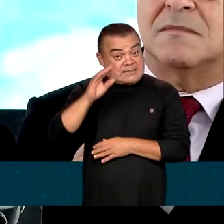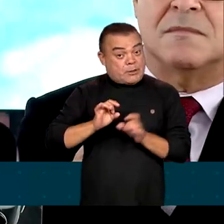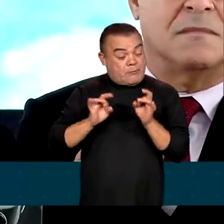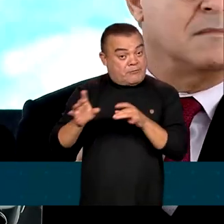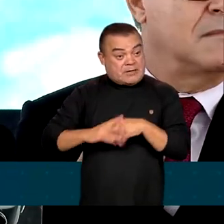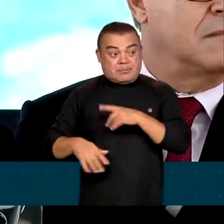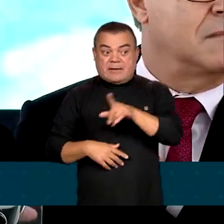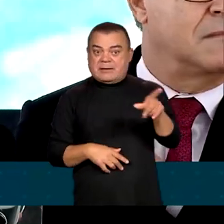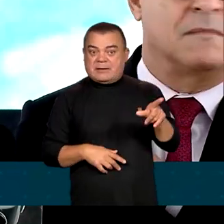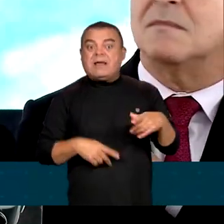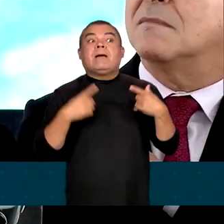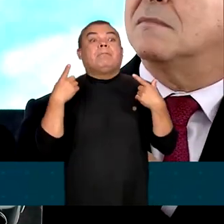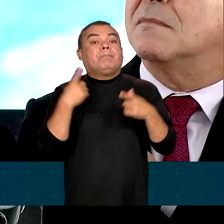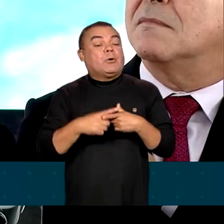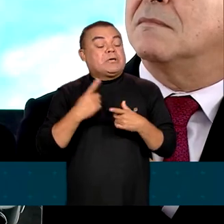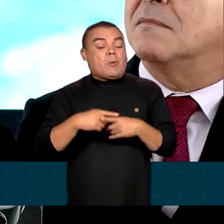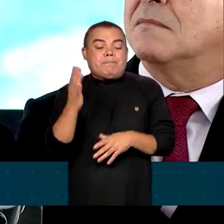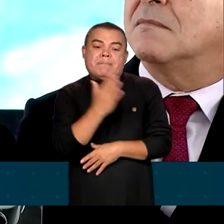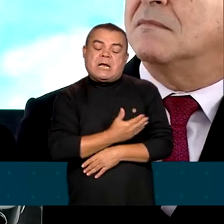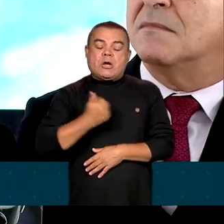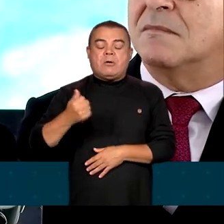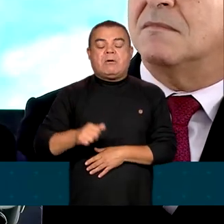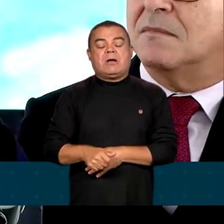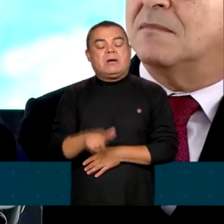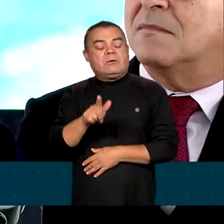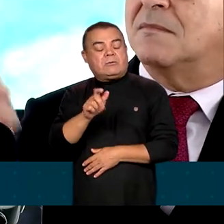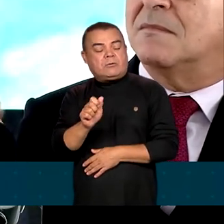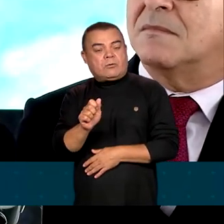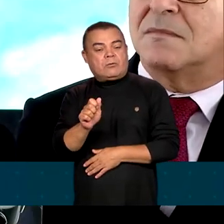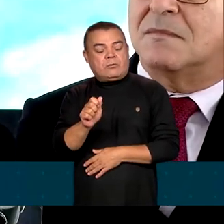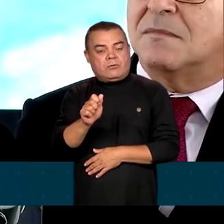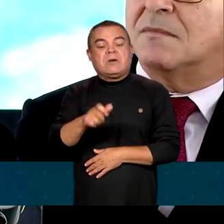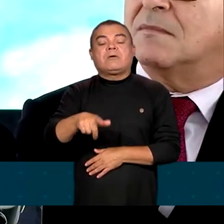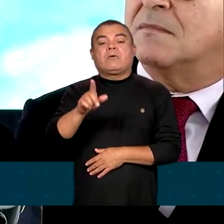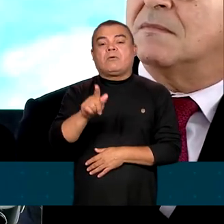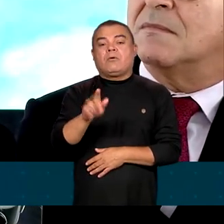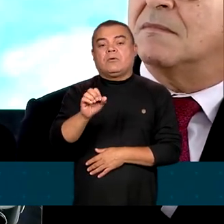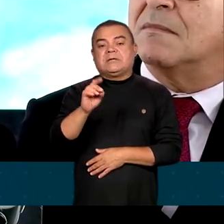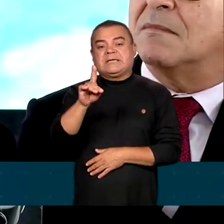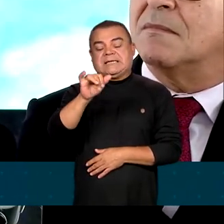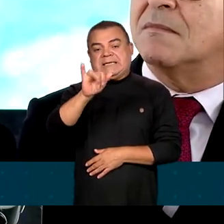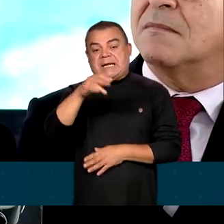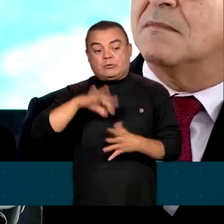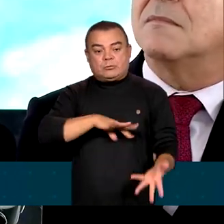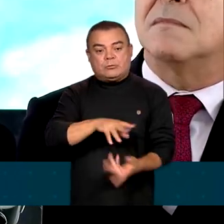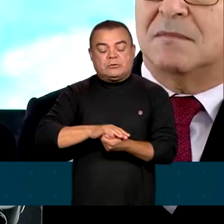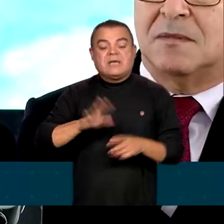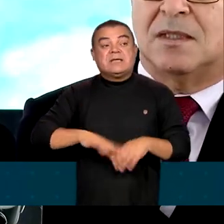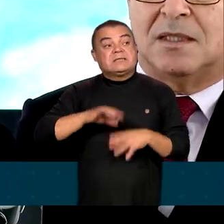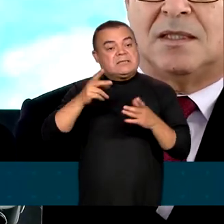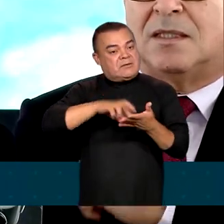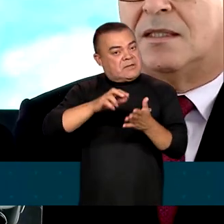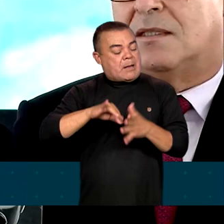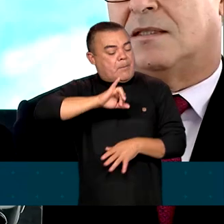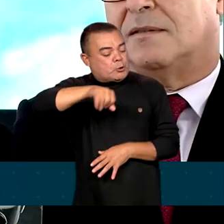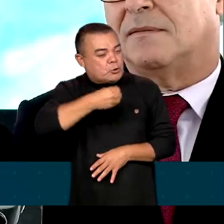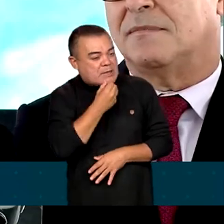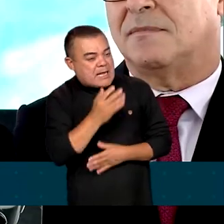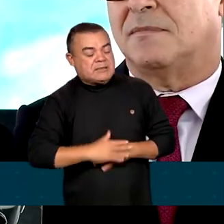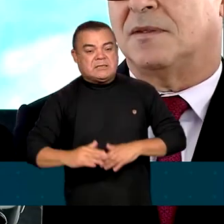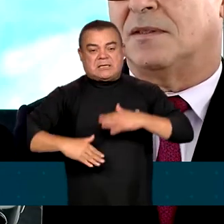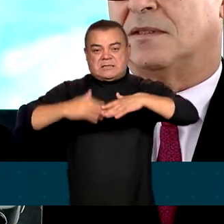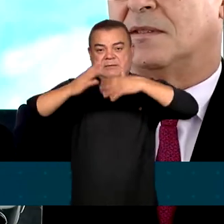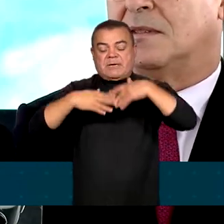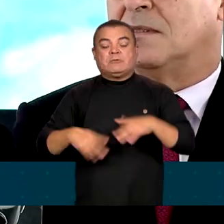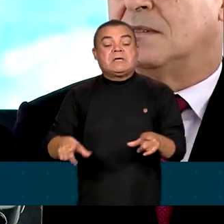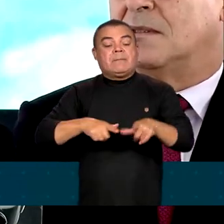reconhecimento que tem o melhor algodão do mundo. Então, assim, tudo isso significa que oportunidade, crescimento, emprego, o